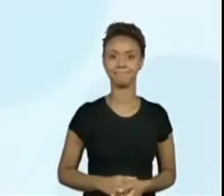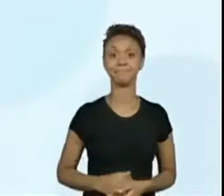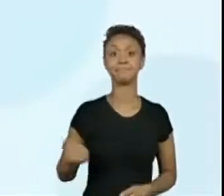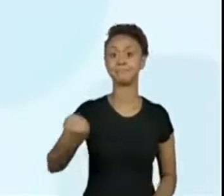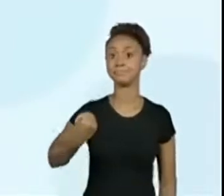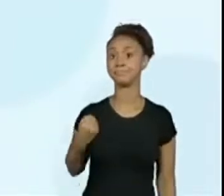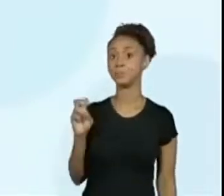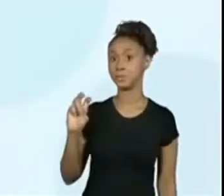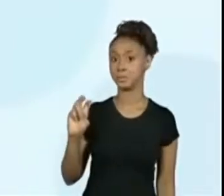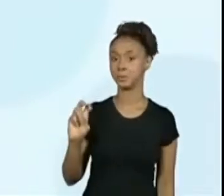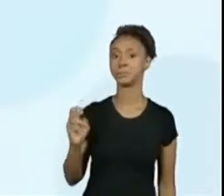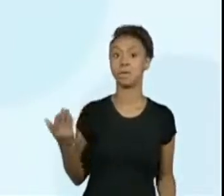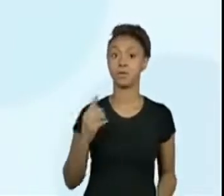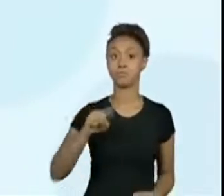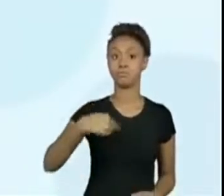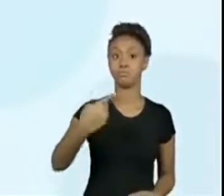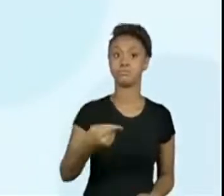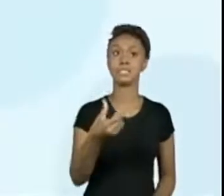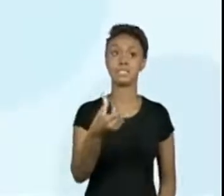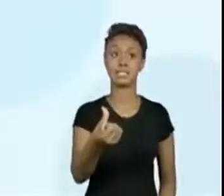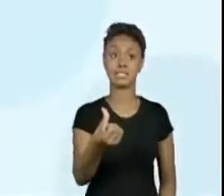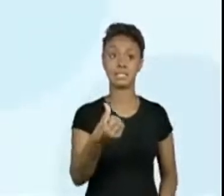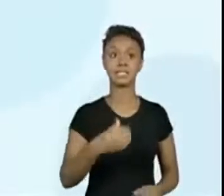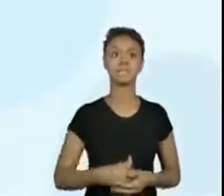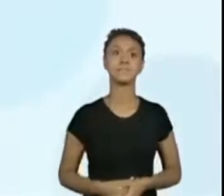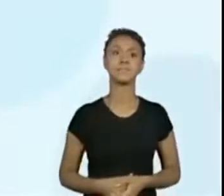Vamos para a número seis? Vamos para a número seis.